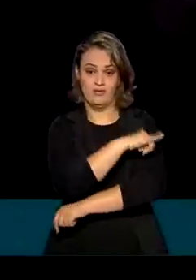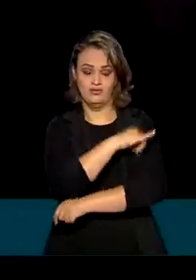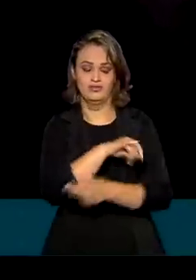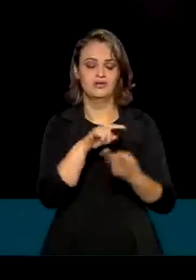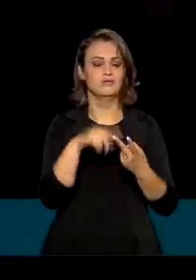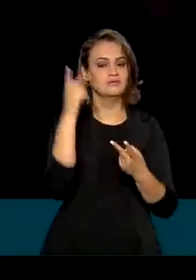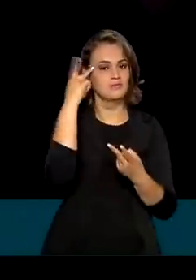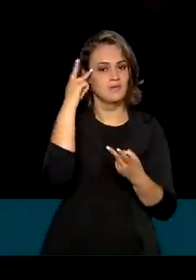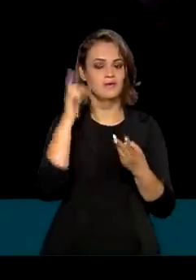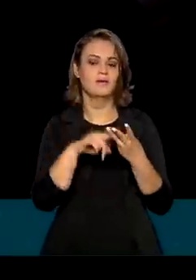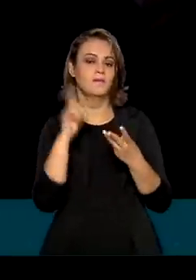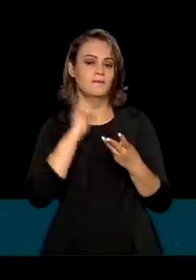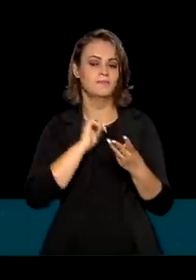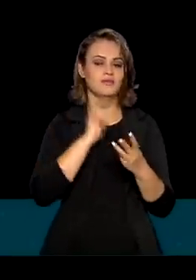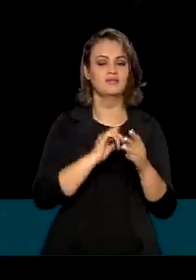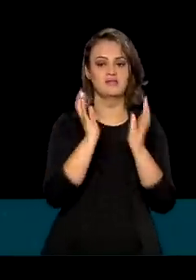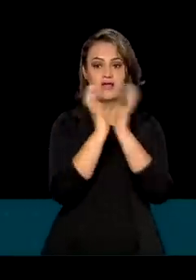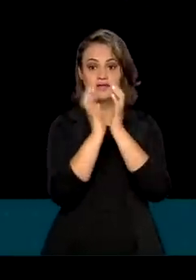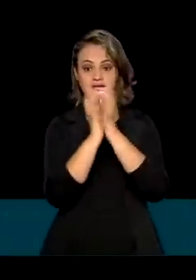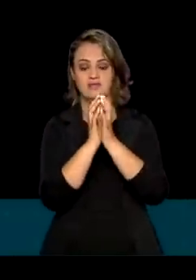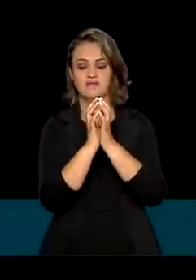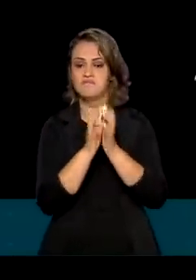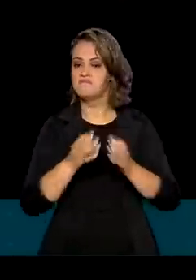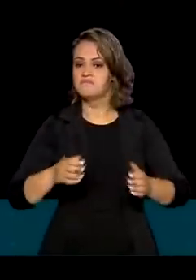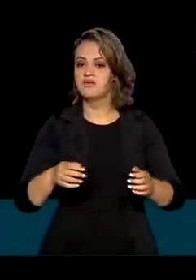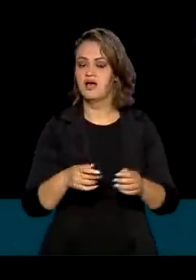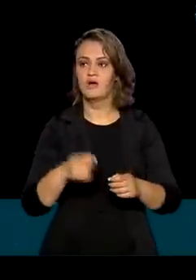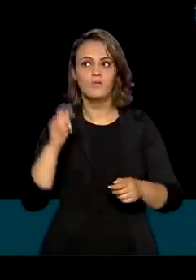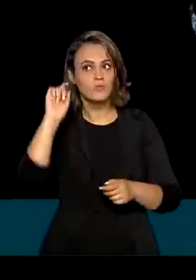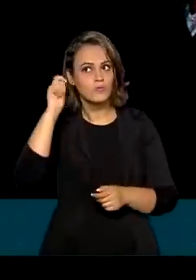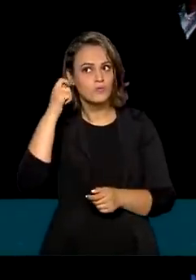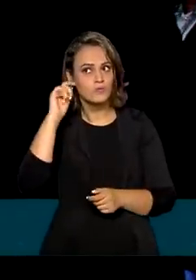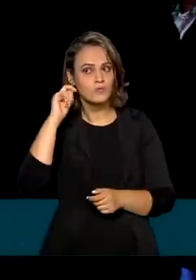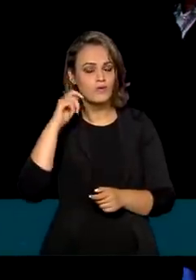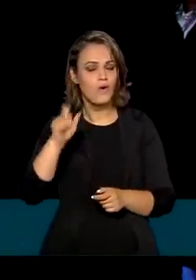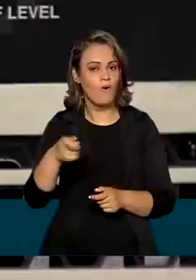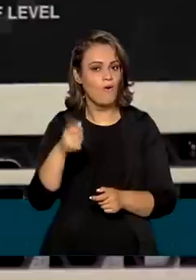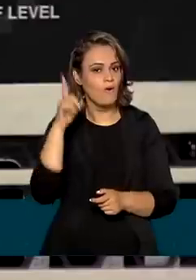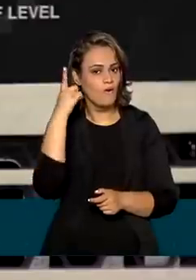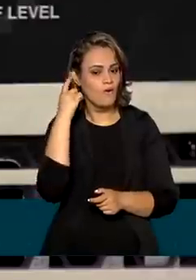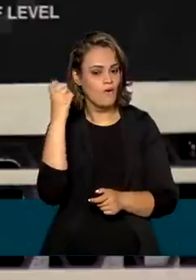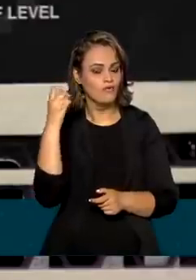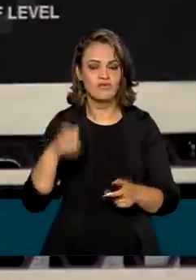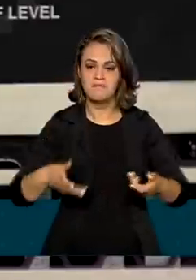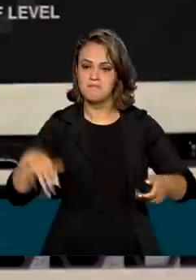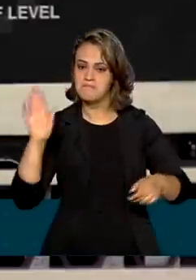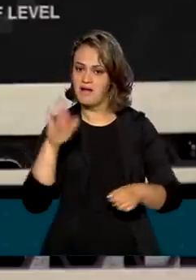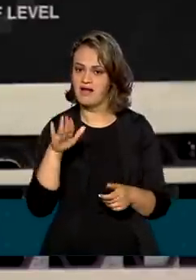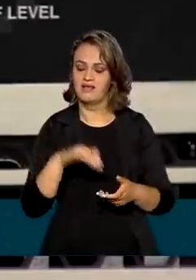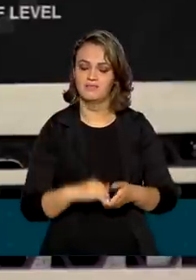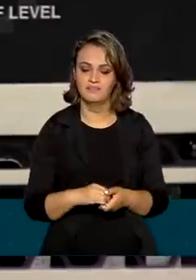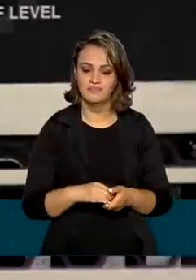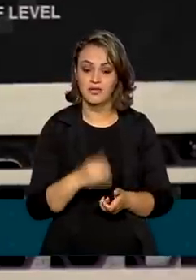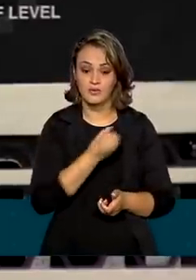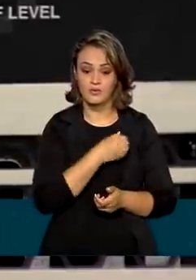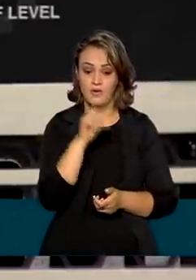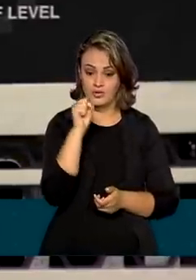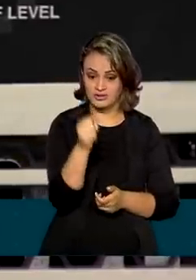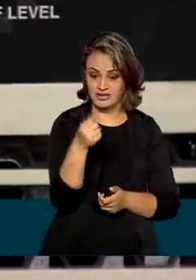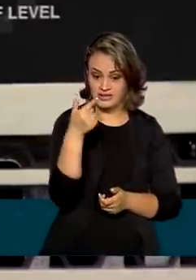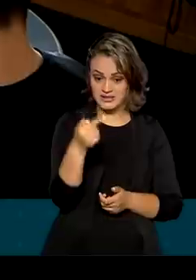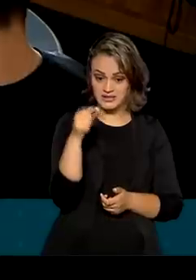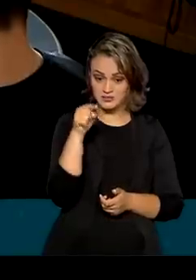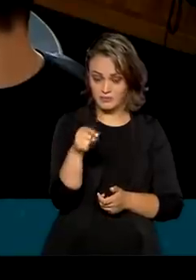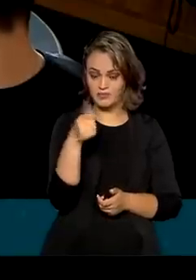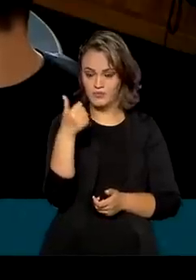São Paulo, Belo Horizonte e Recife, com menor custo e uma melhor qualidade do sinal. A partir da sintonia 87.1